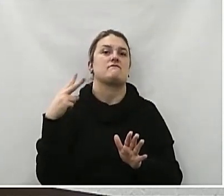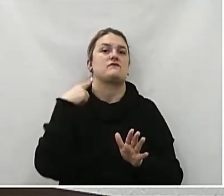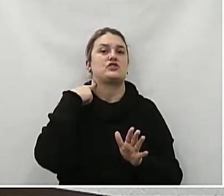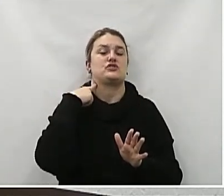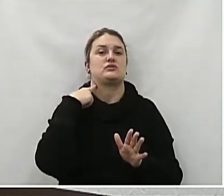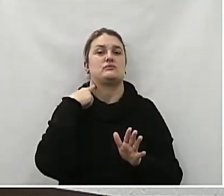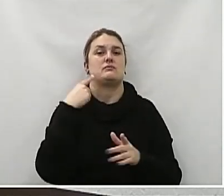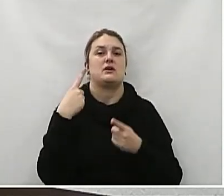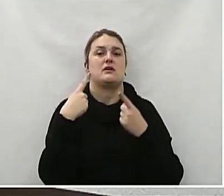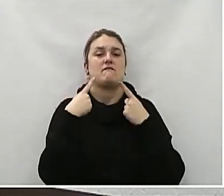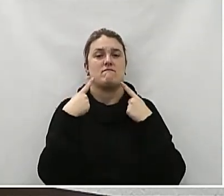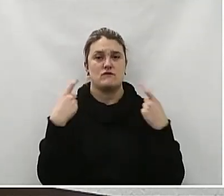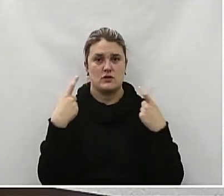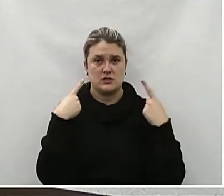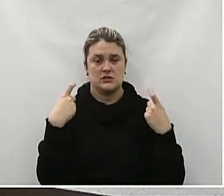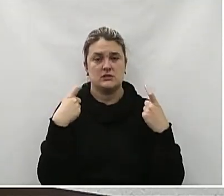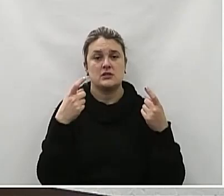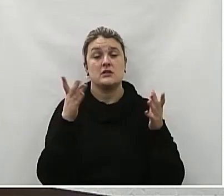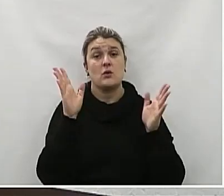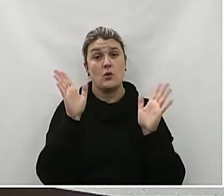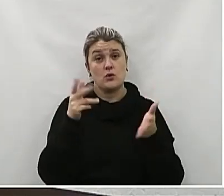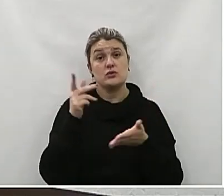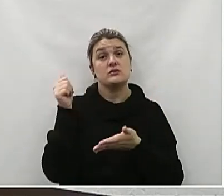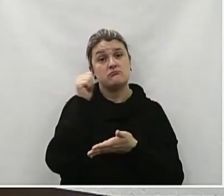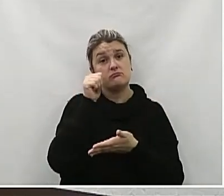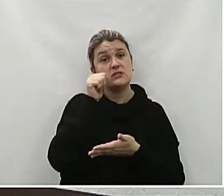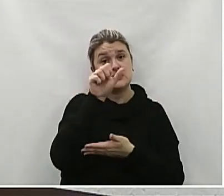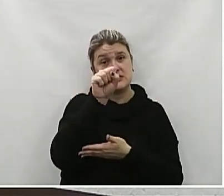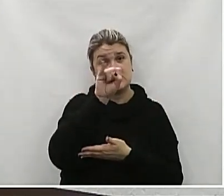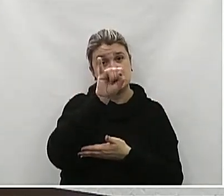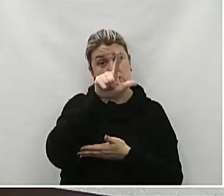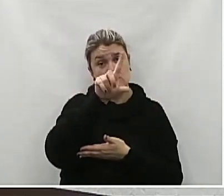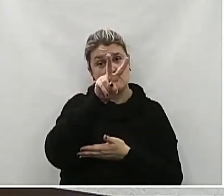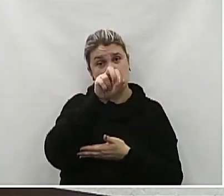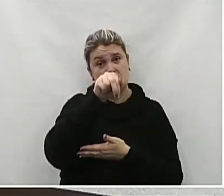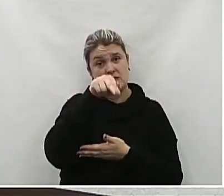Se revelou e vem colocar em público O sofrimento que ela teve